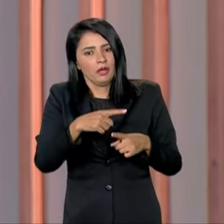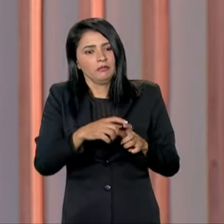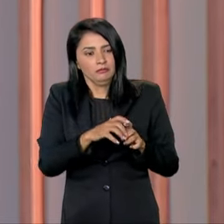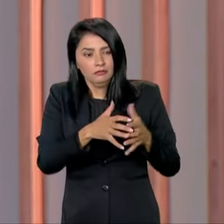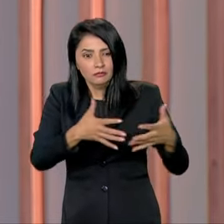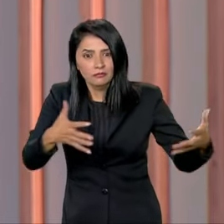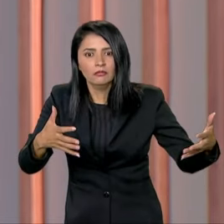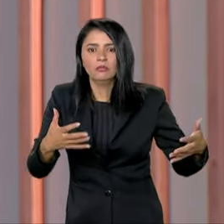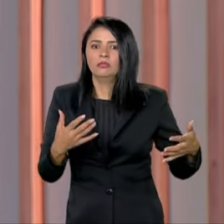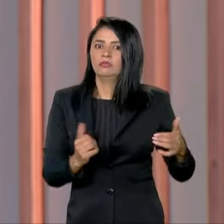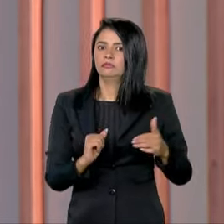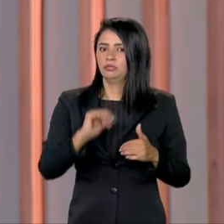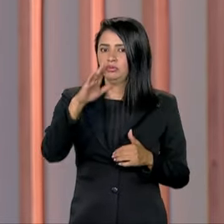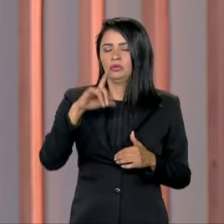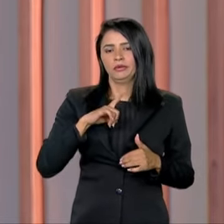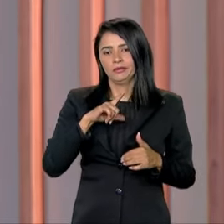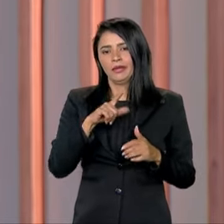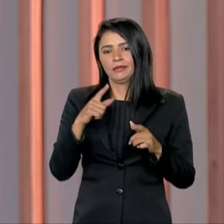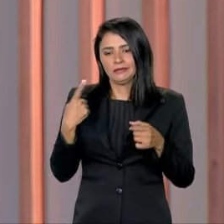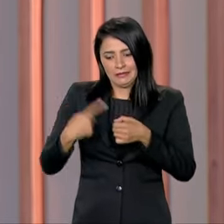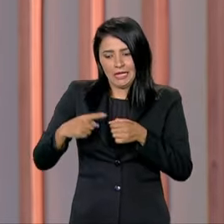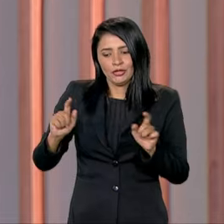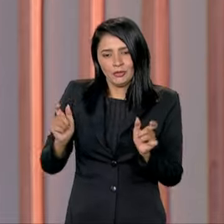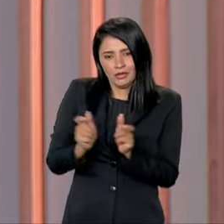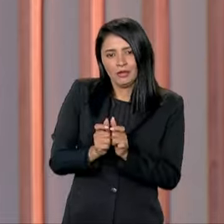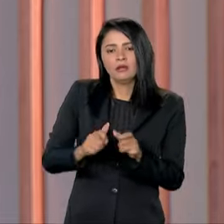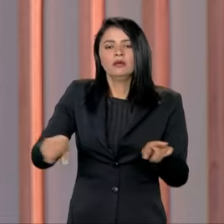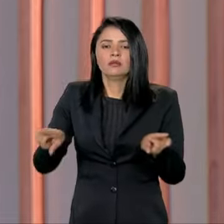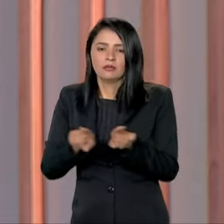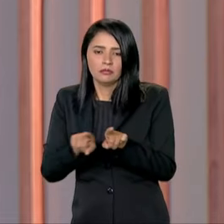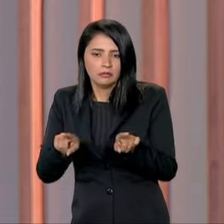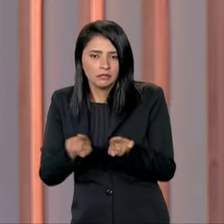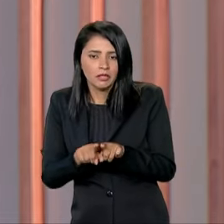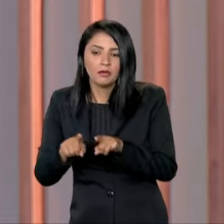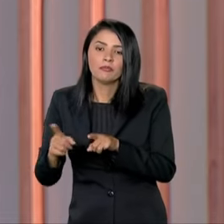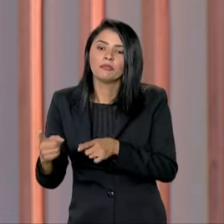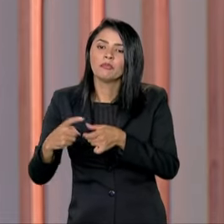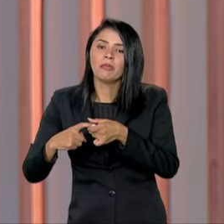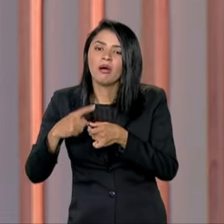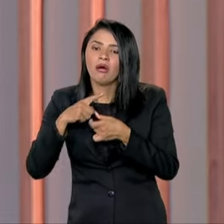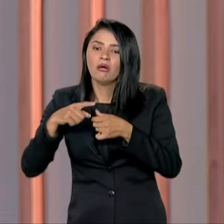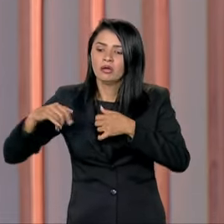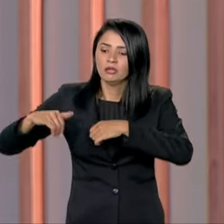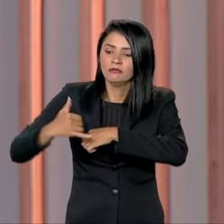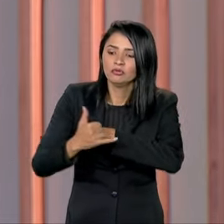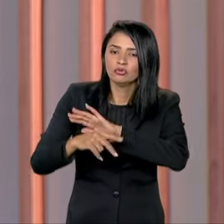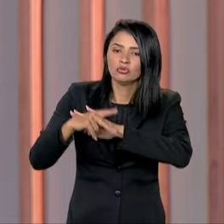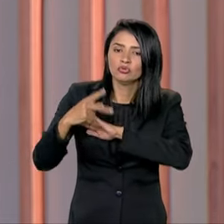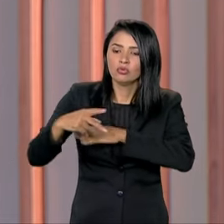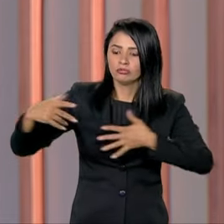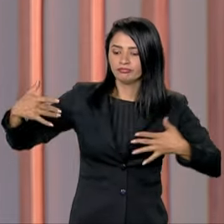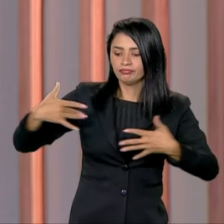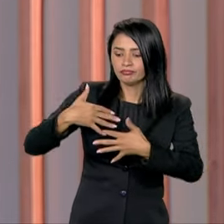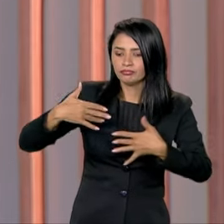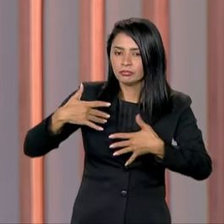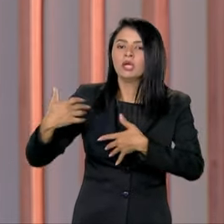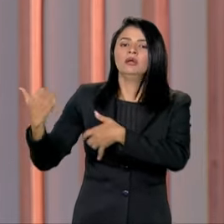é bastante elevado para o tamanho da cidade, mas também para a recuperação da infraestrutura urbana,